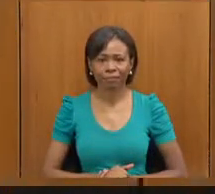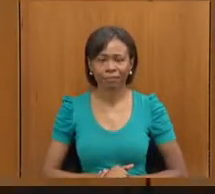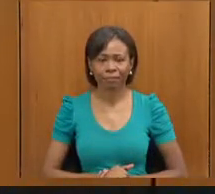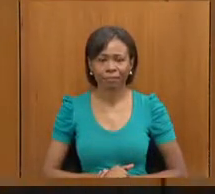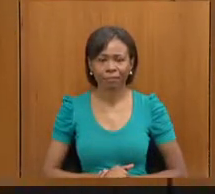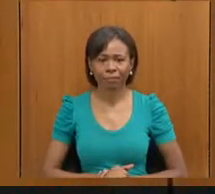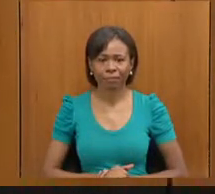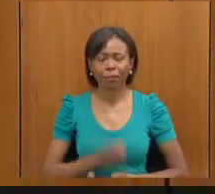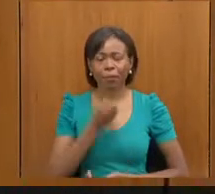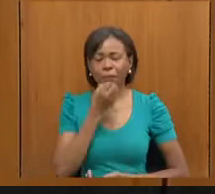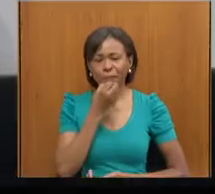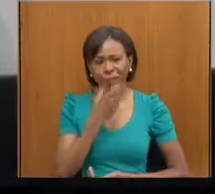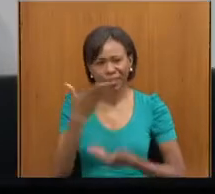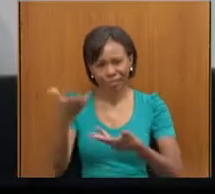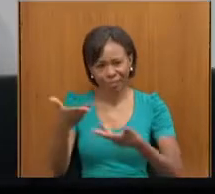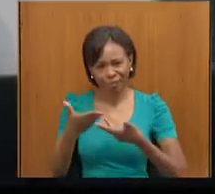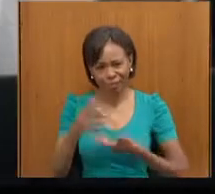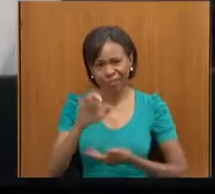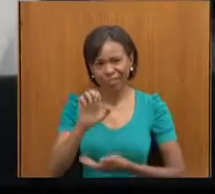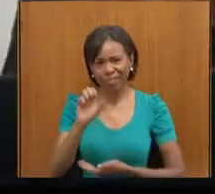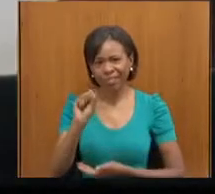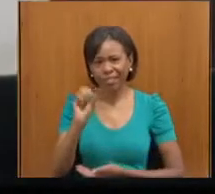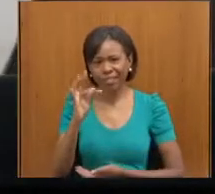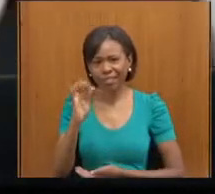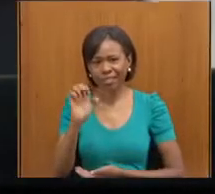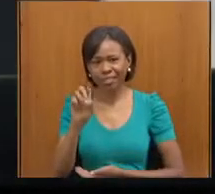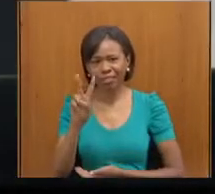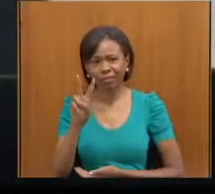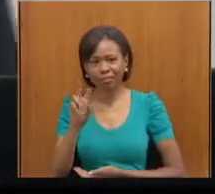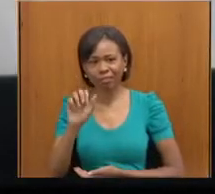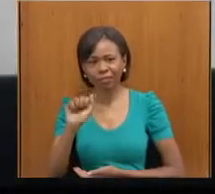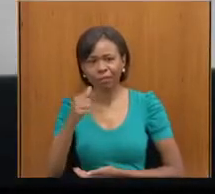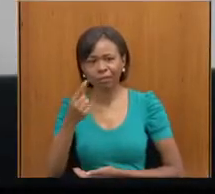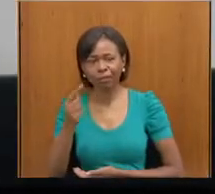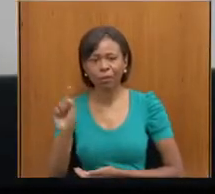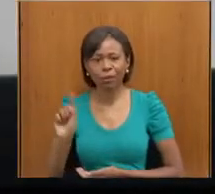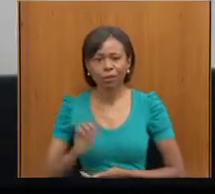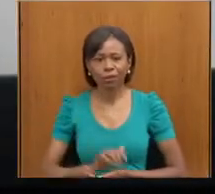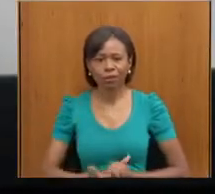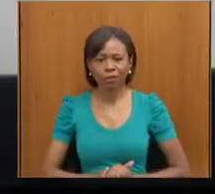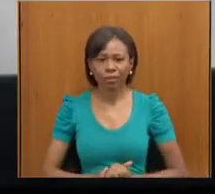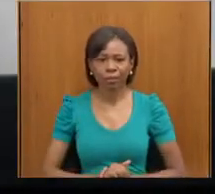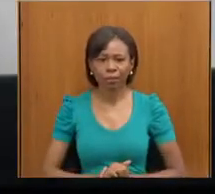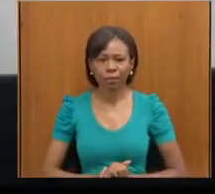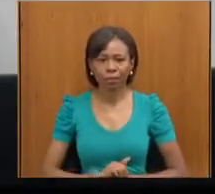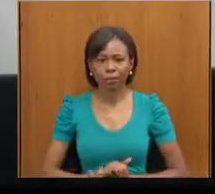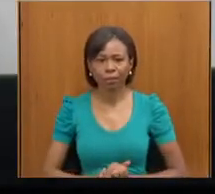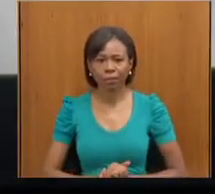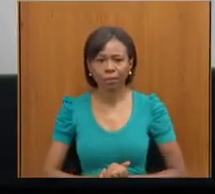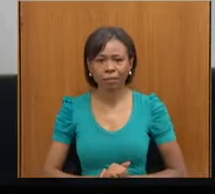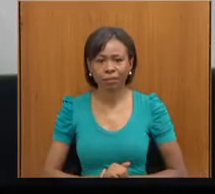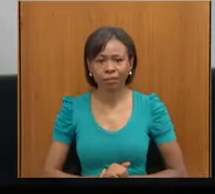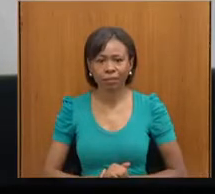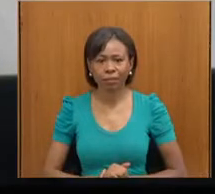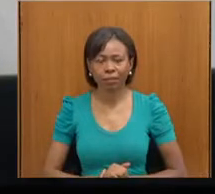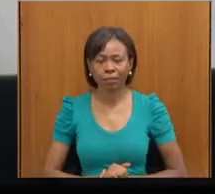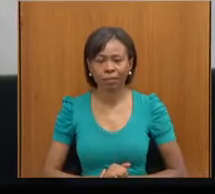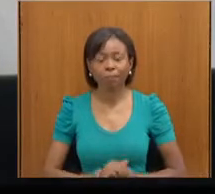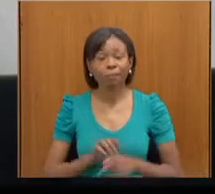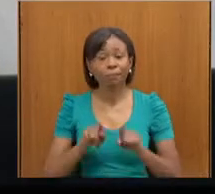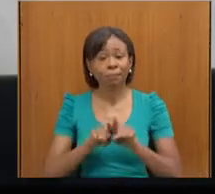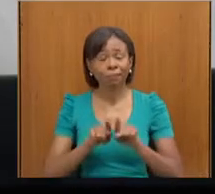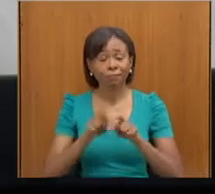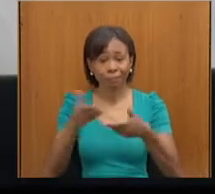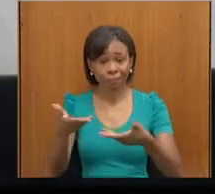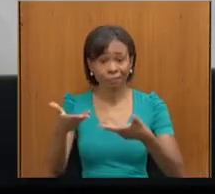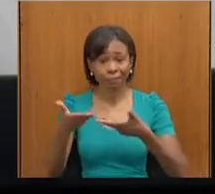Seja muito bem-vindo, Estevão. Alegria te receber aqui nessa tarde. Quero convidar para também estar